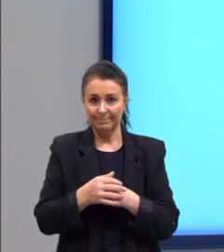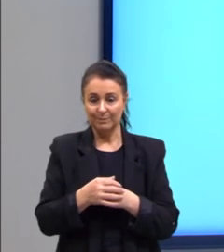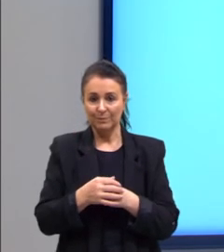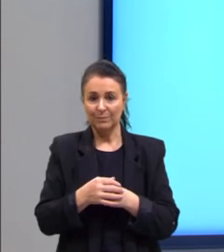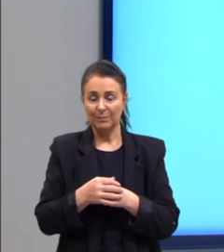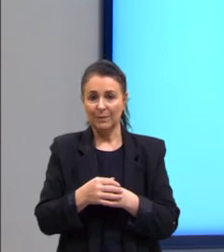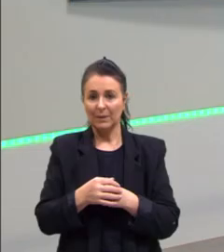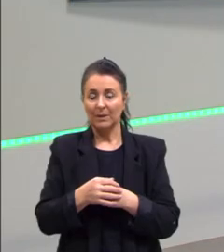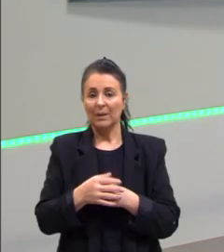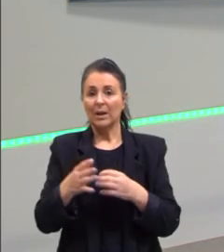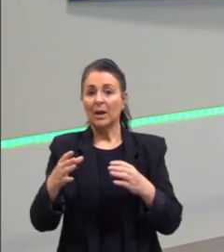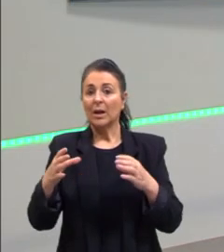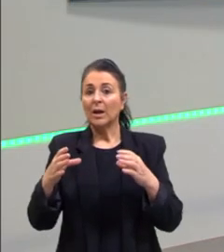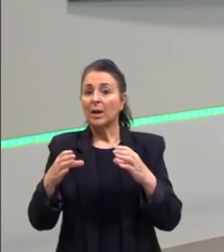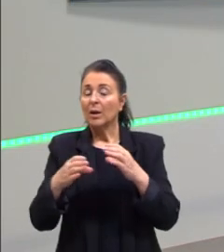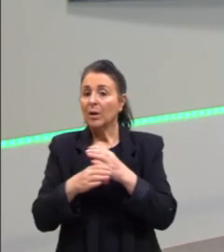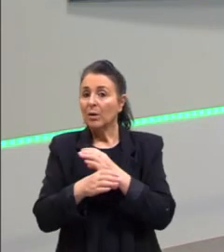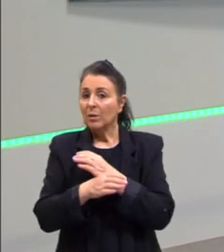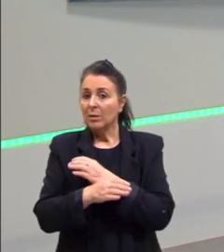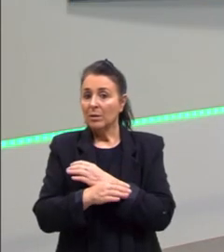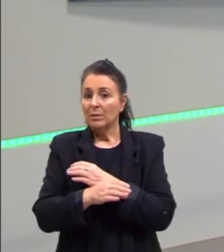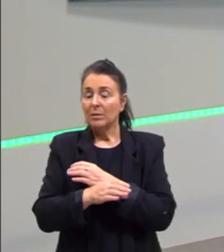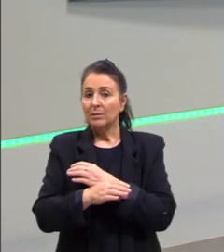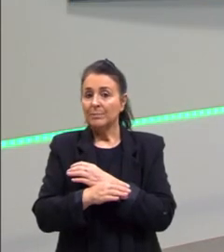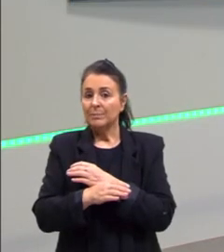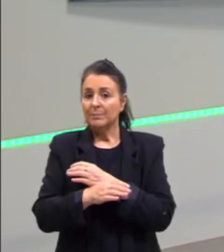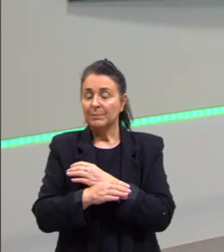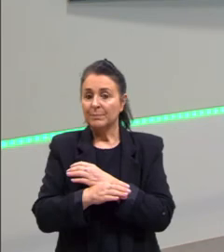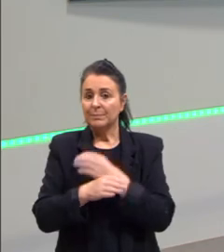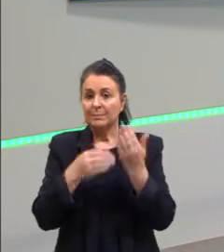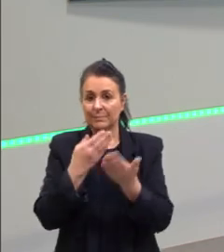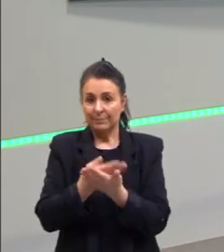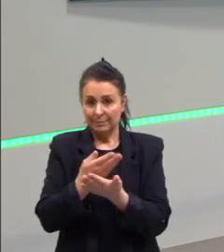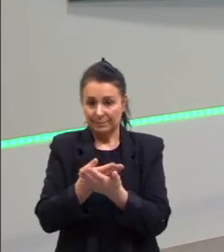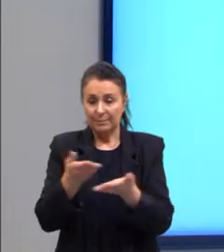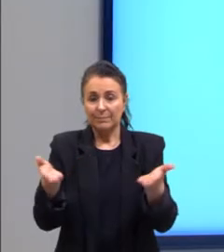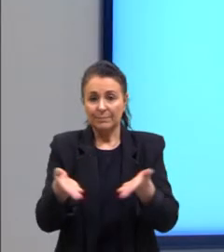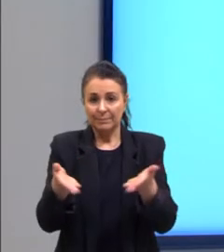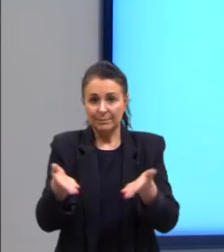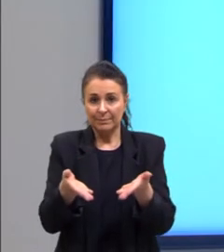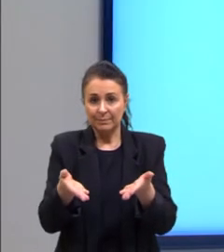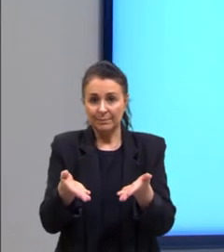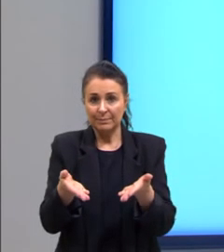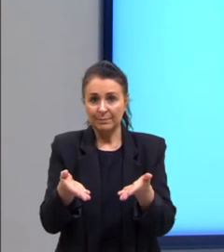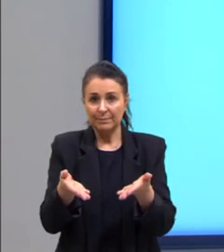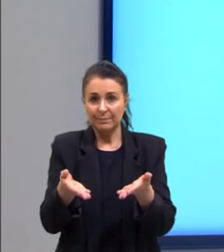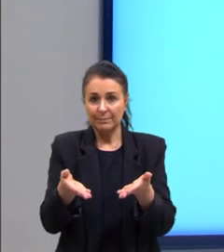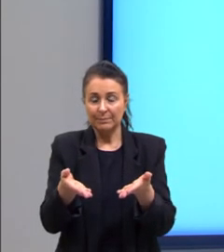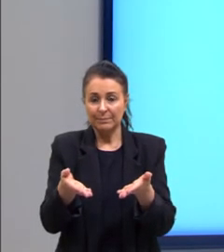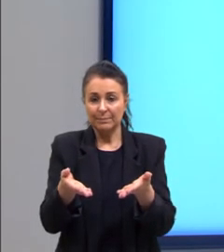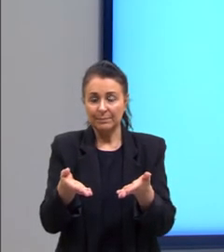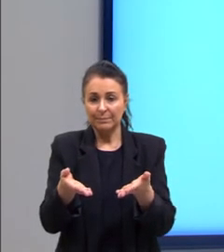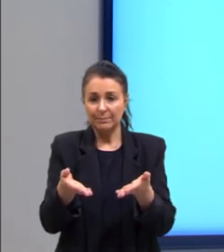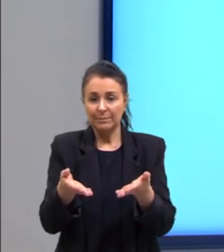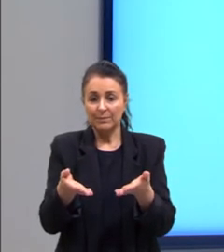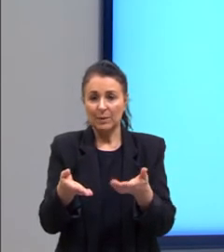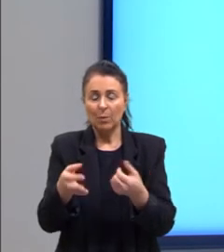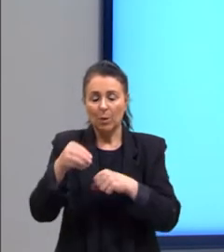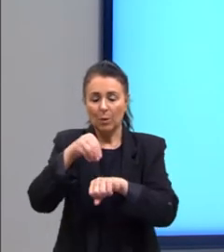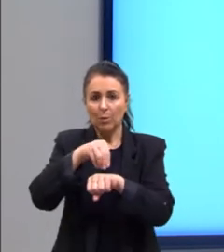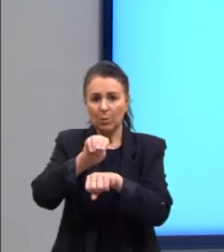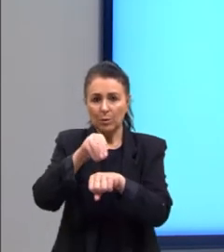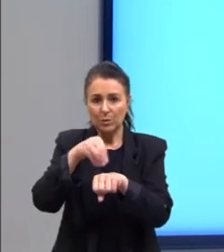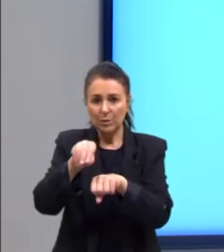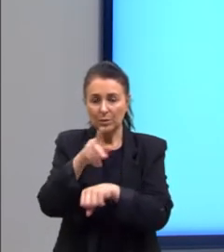Concluímos, então, nossa aula de hoje com a sugestão para